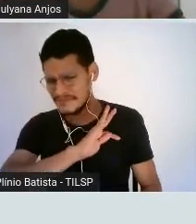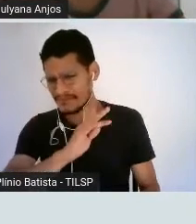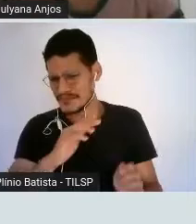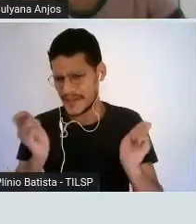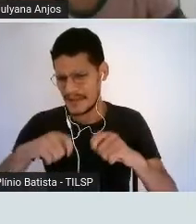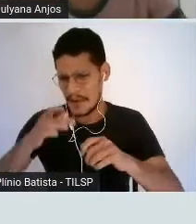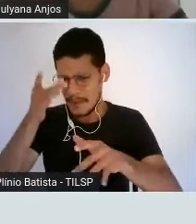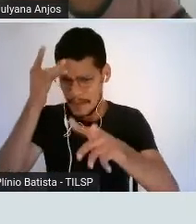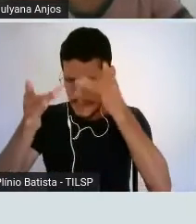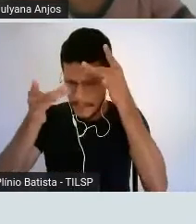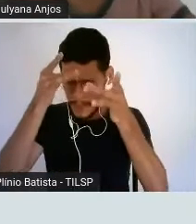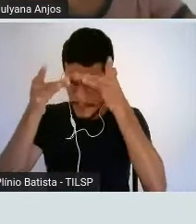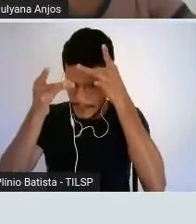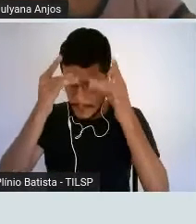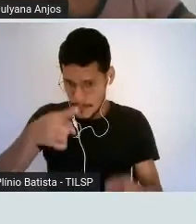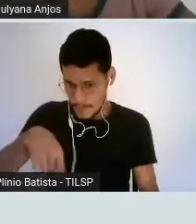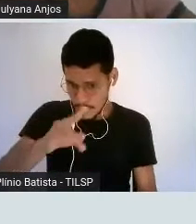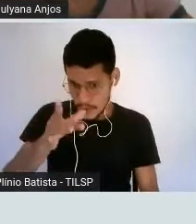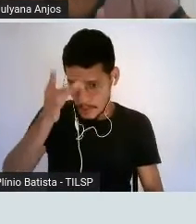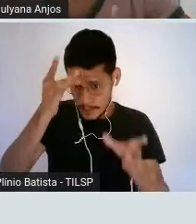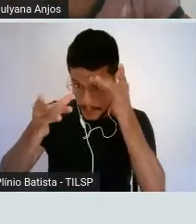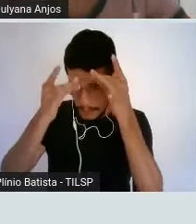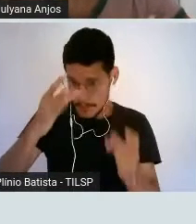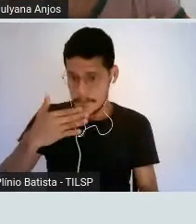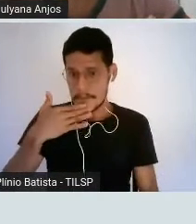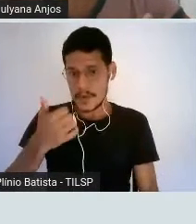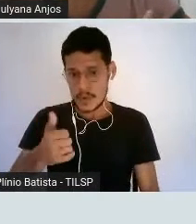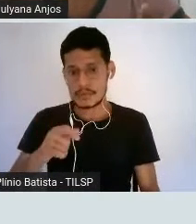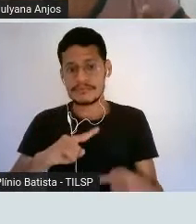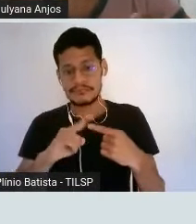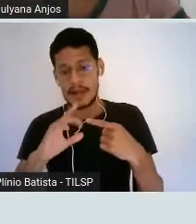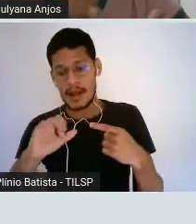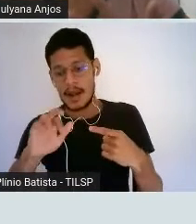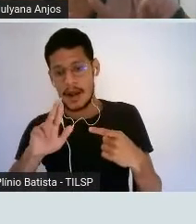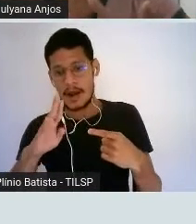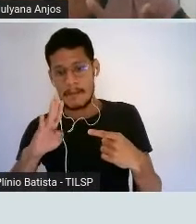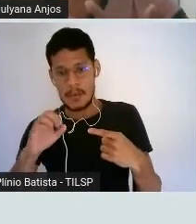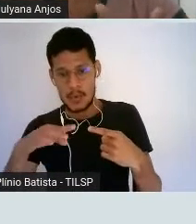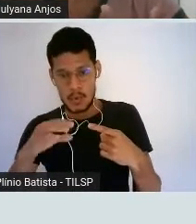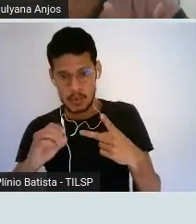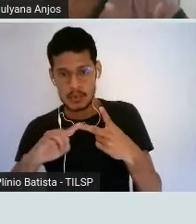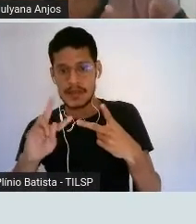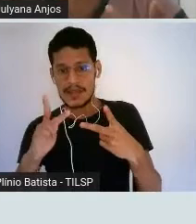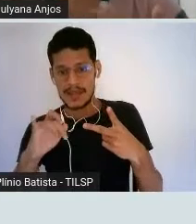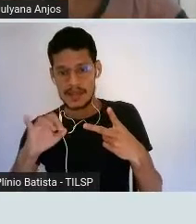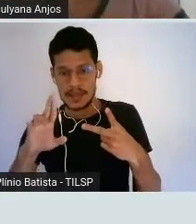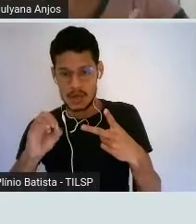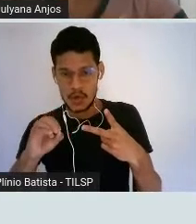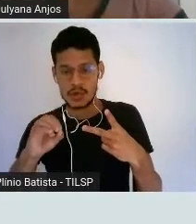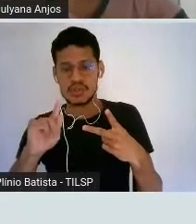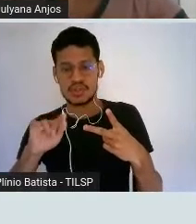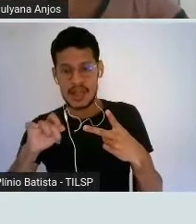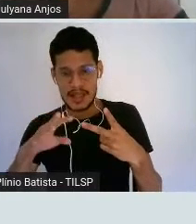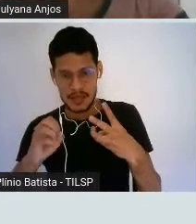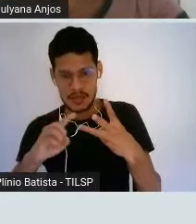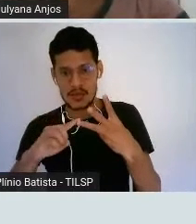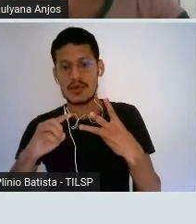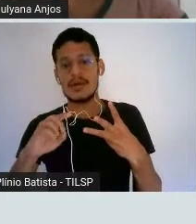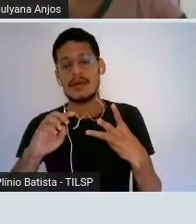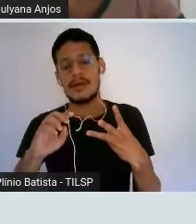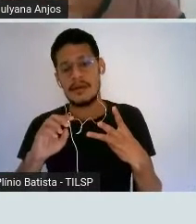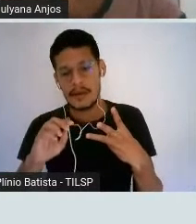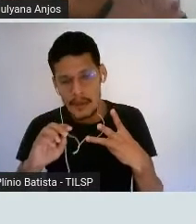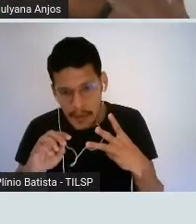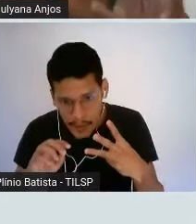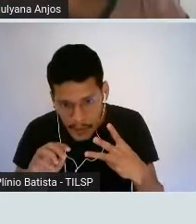melhor esses compostos, tá certo? Então, eles são carbono, hidrogênio, oxigênio, nitrogênio, fósforo e enxofre.